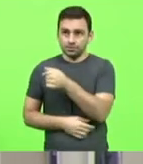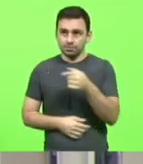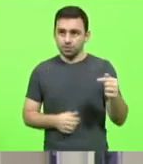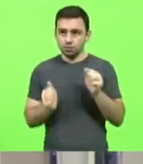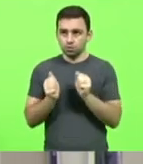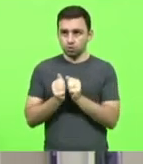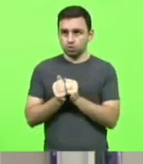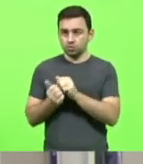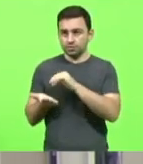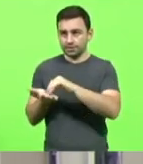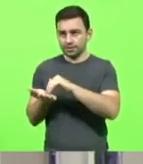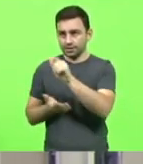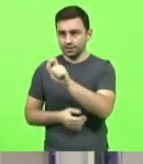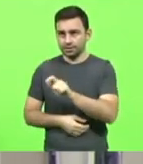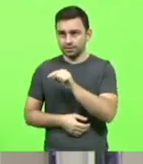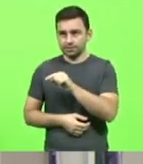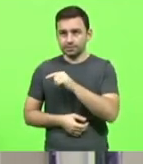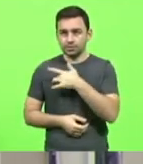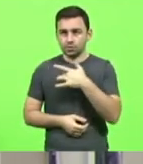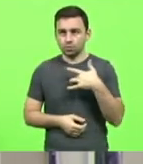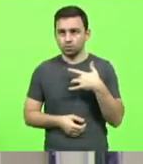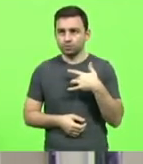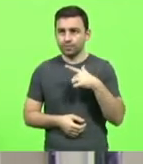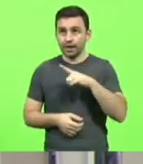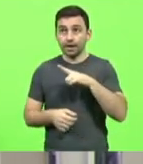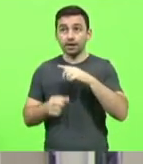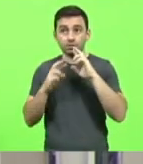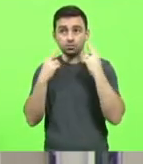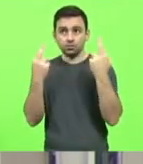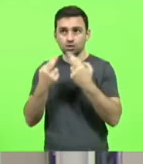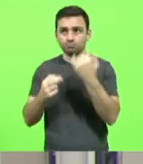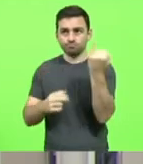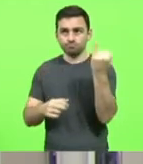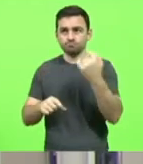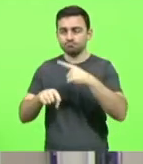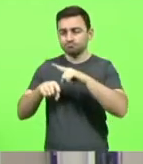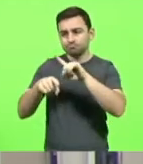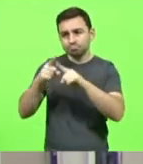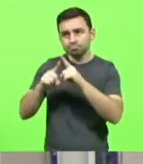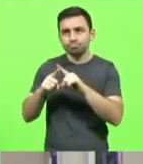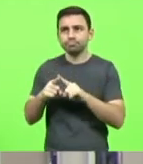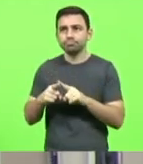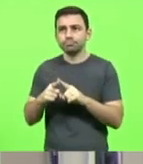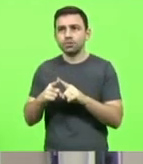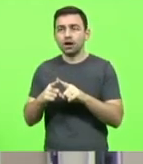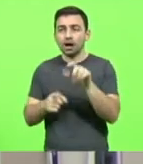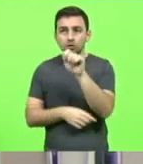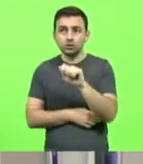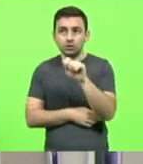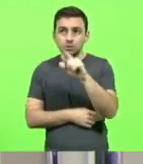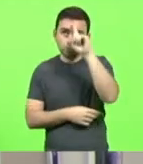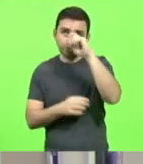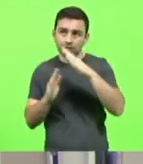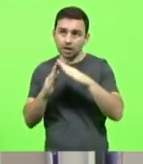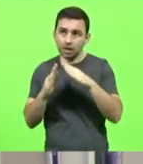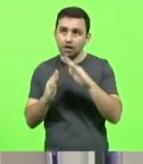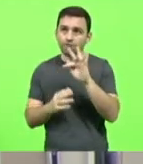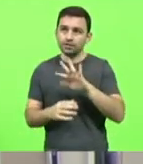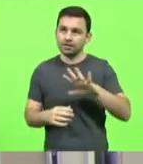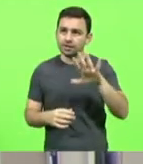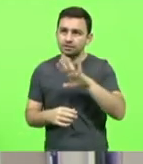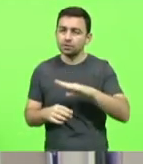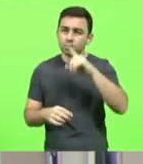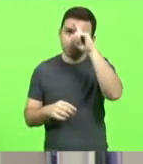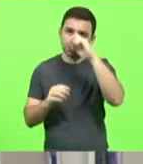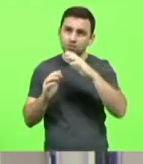de Saúde, tivemos uma reunião muito importante com a Associação dos Hospitais e a Federação dos Hospitais de Santa Catarina.